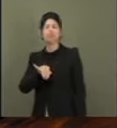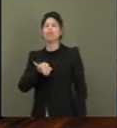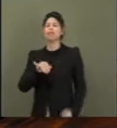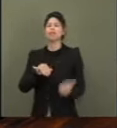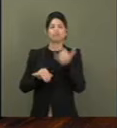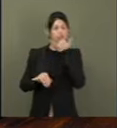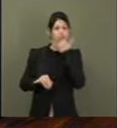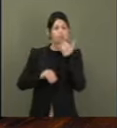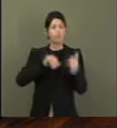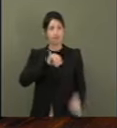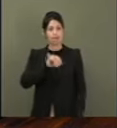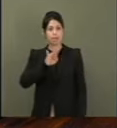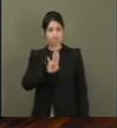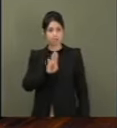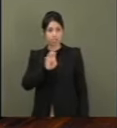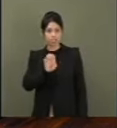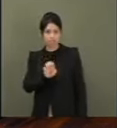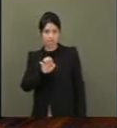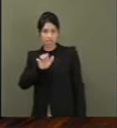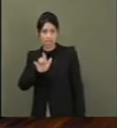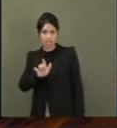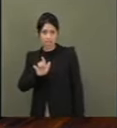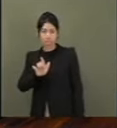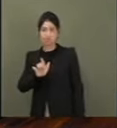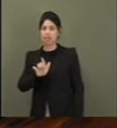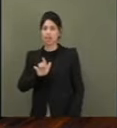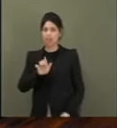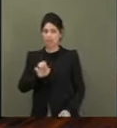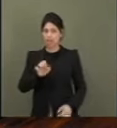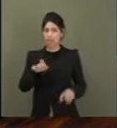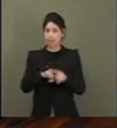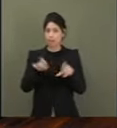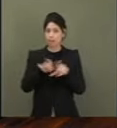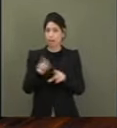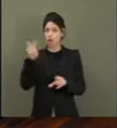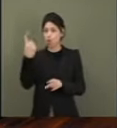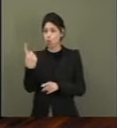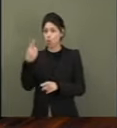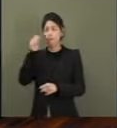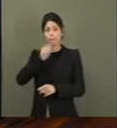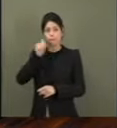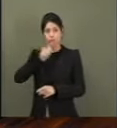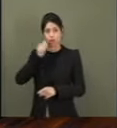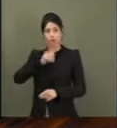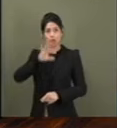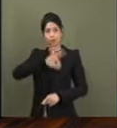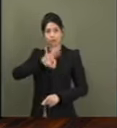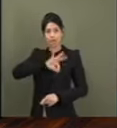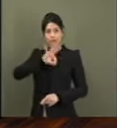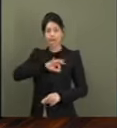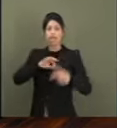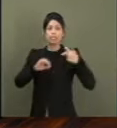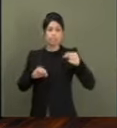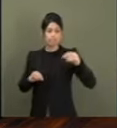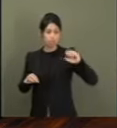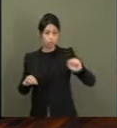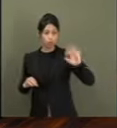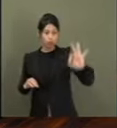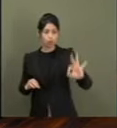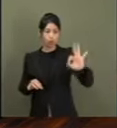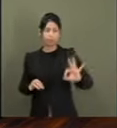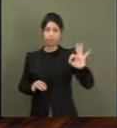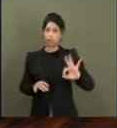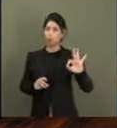uma mulher no Brasil recebe, em média, 78% do que ganha um homem. No caso de mulheres